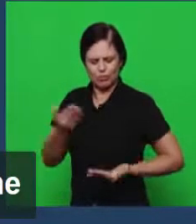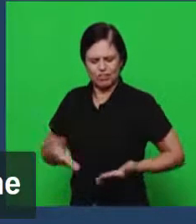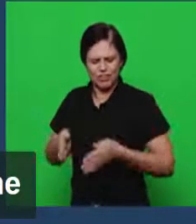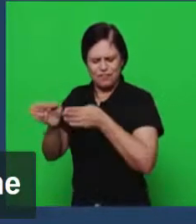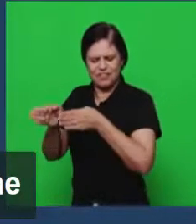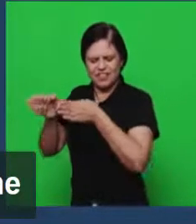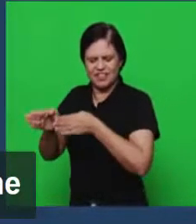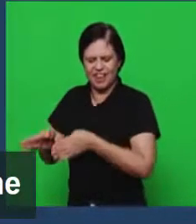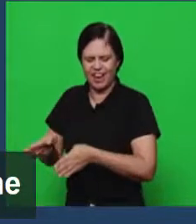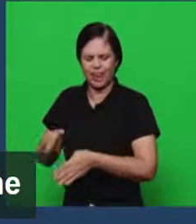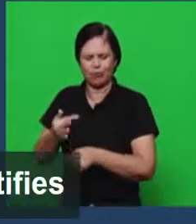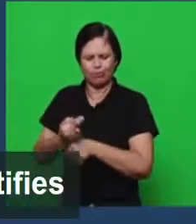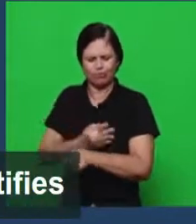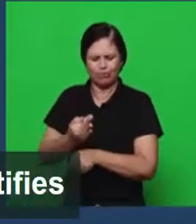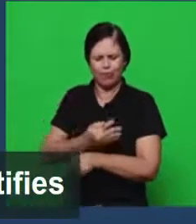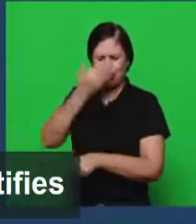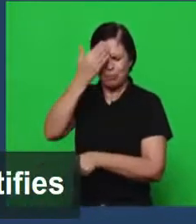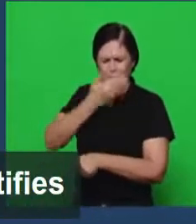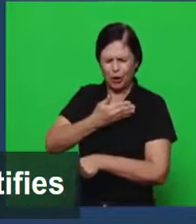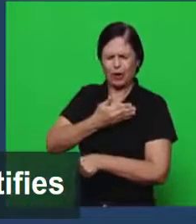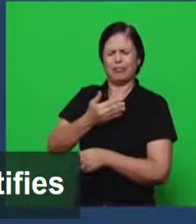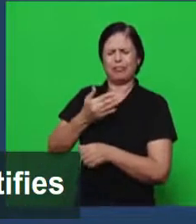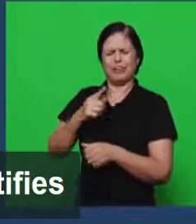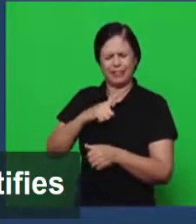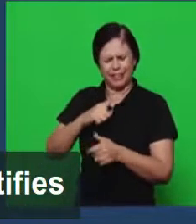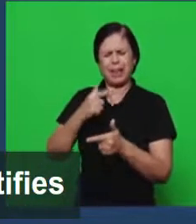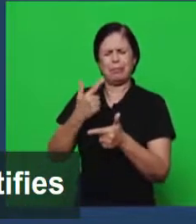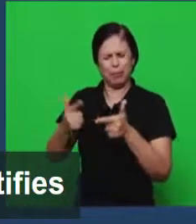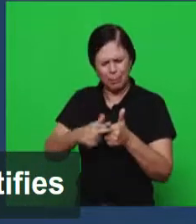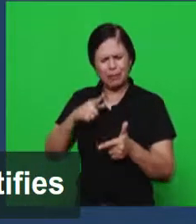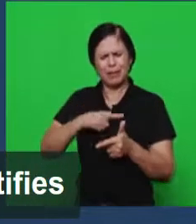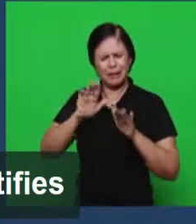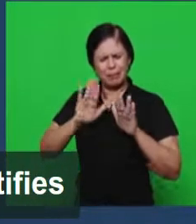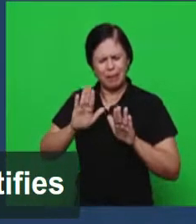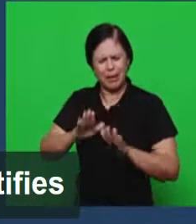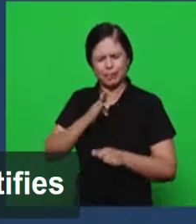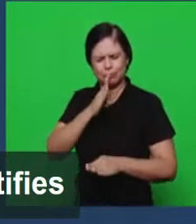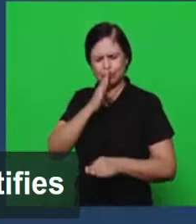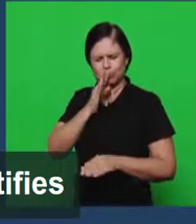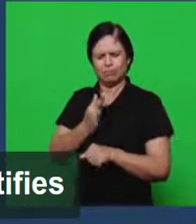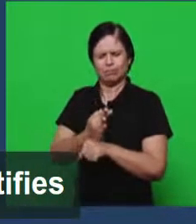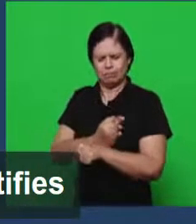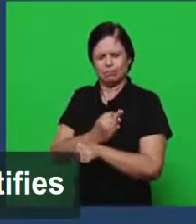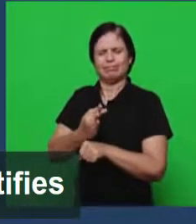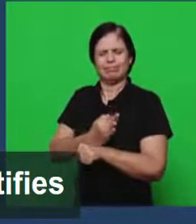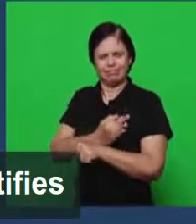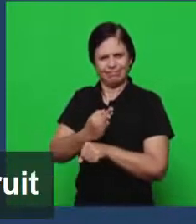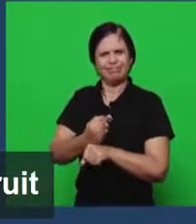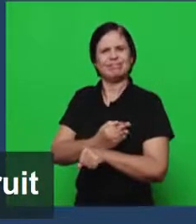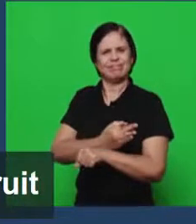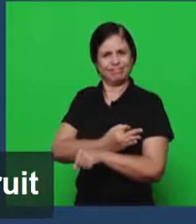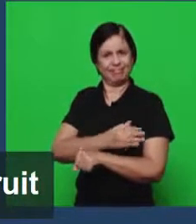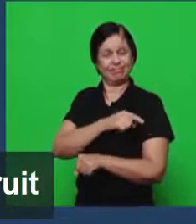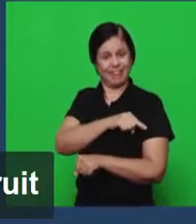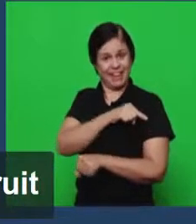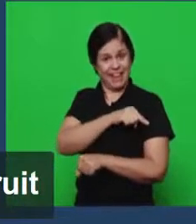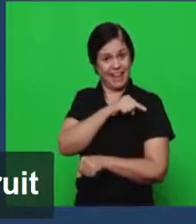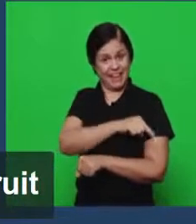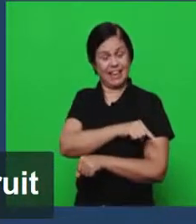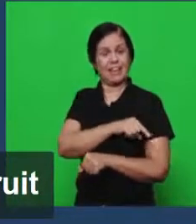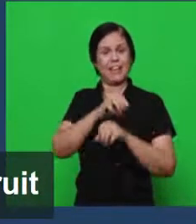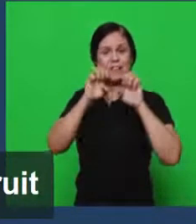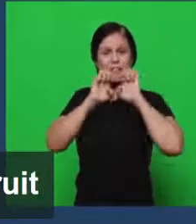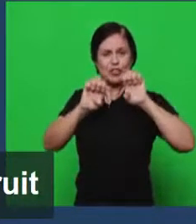espiritual edificada com a casa na rocha a casa na rocha é a terra que dá frutos então o fruto